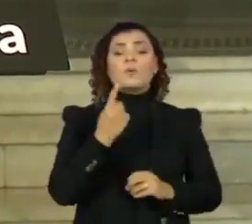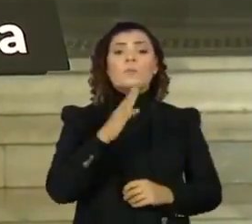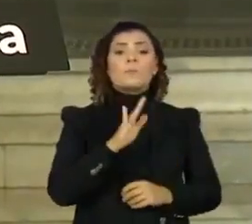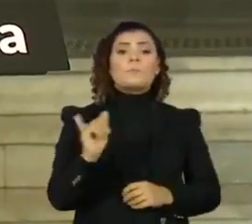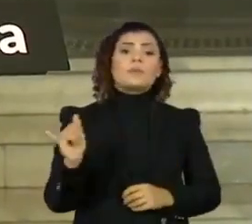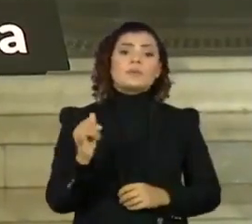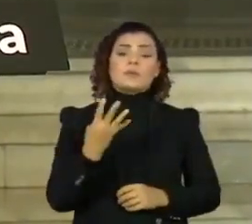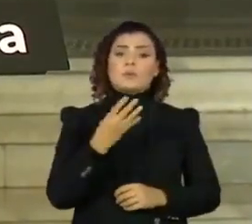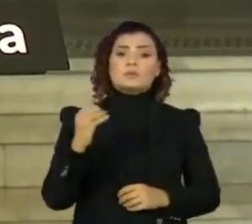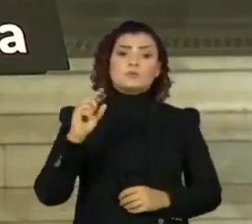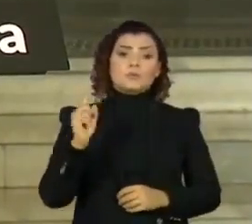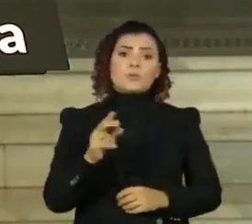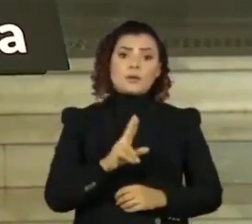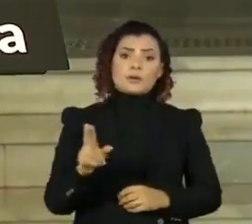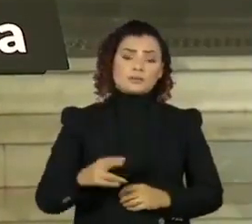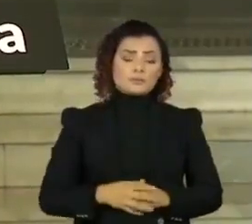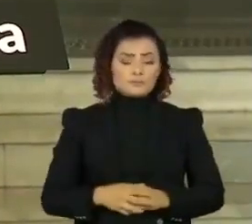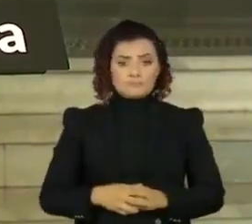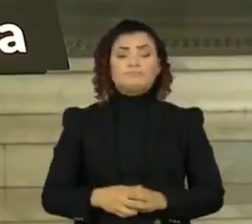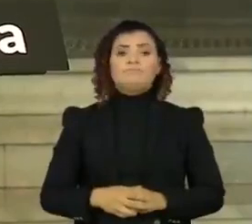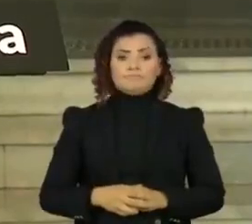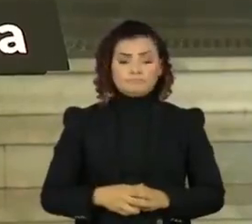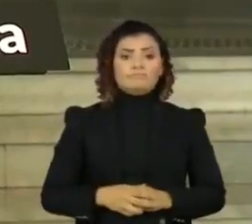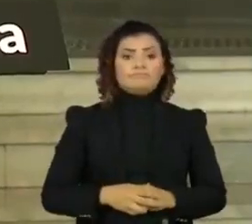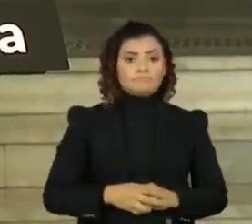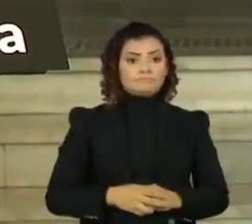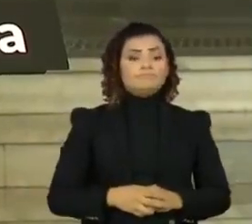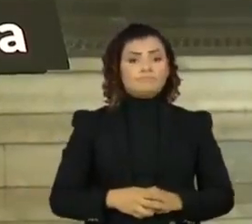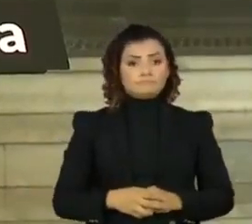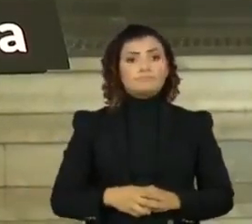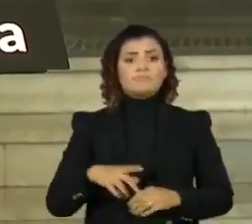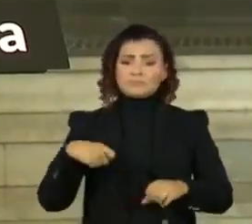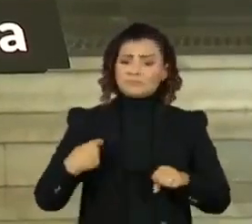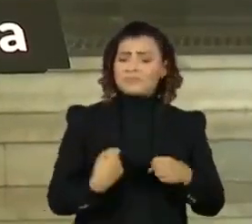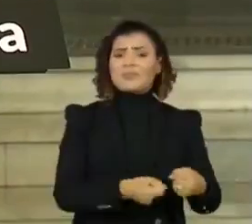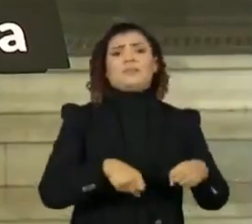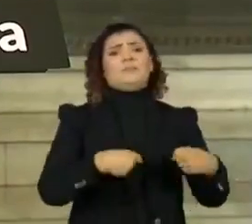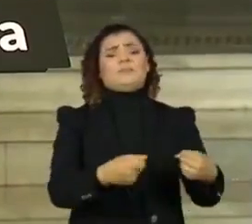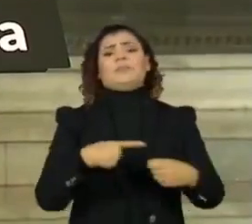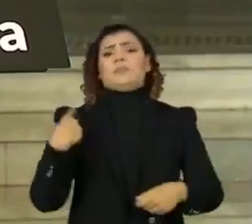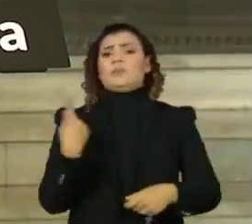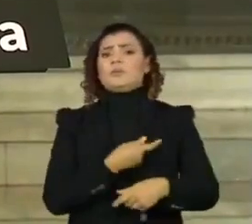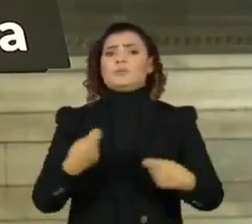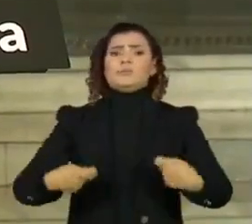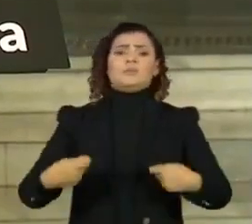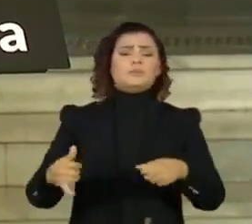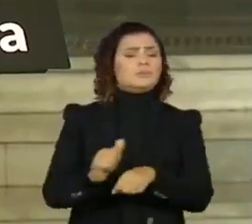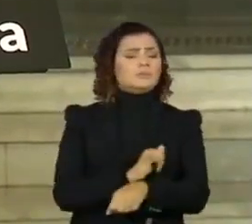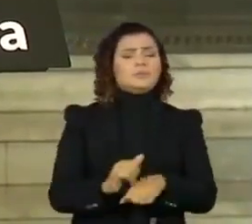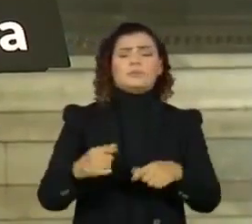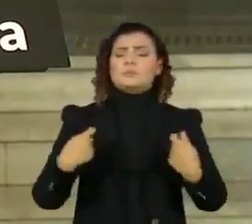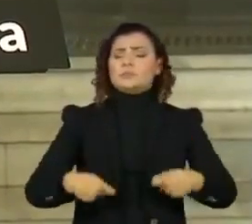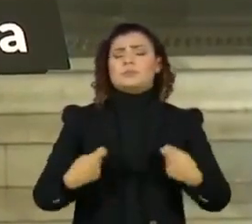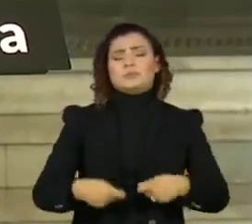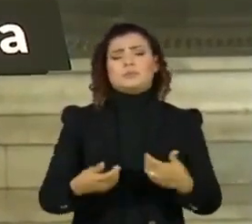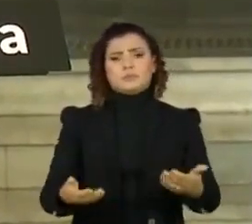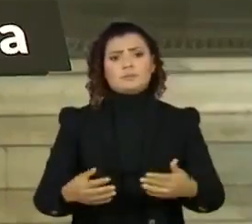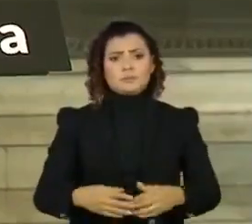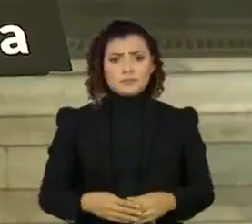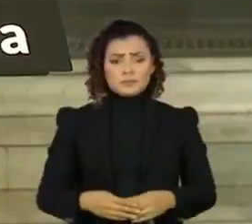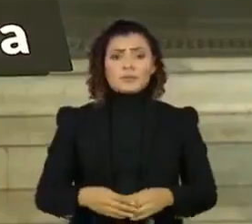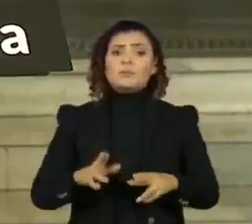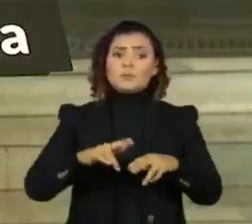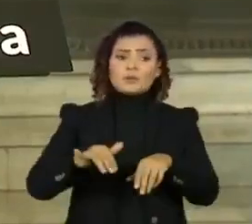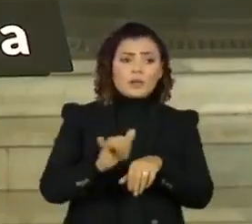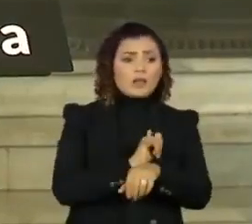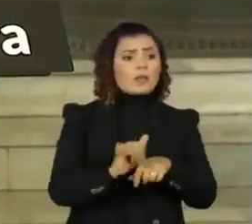mil reais. Nós estamos em franca pandemia, nós precisamos deste recurso. E esse